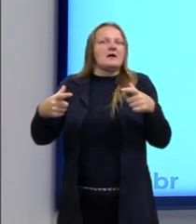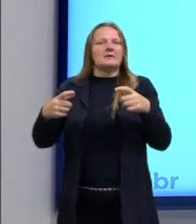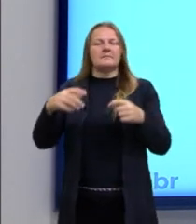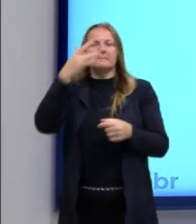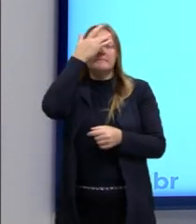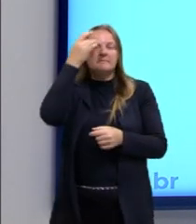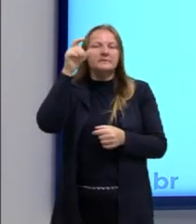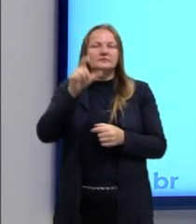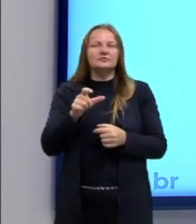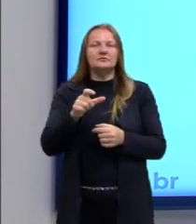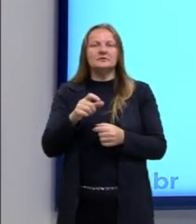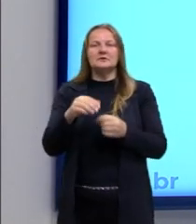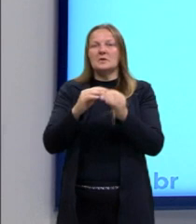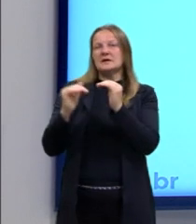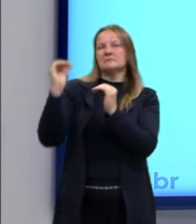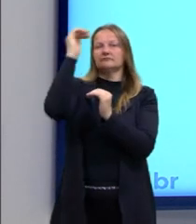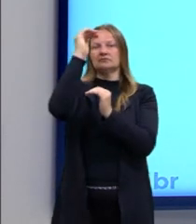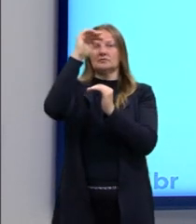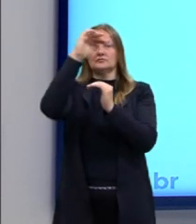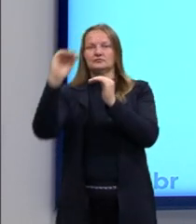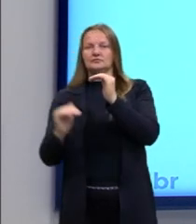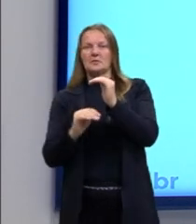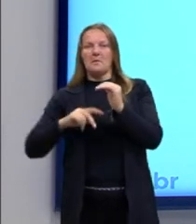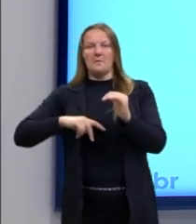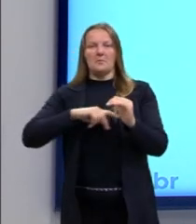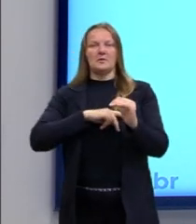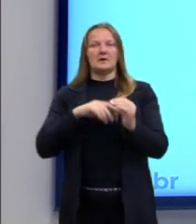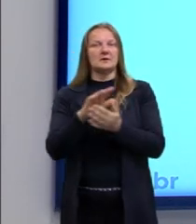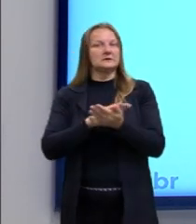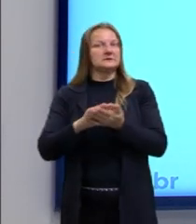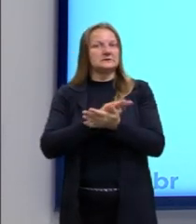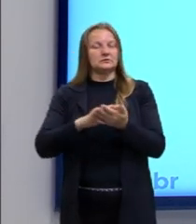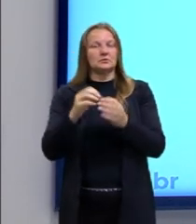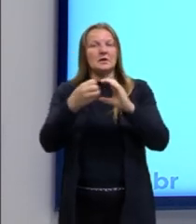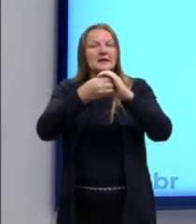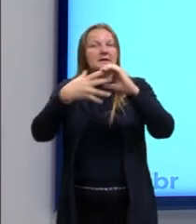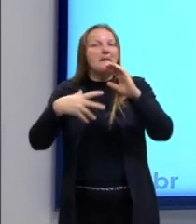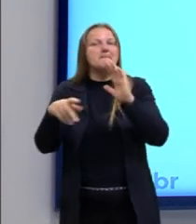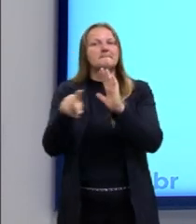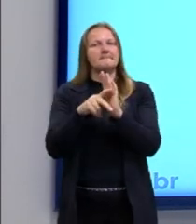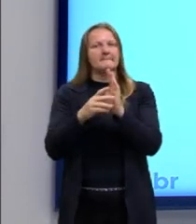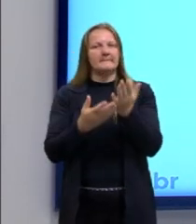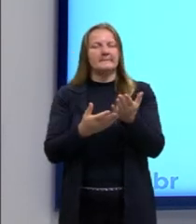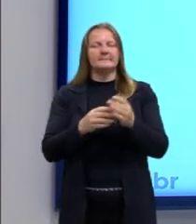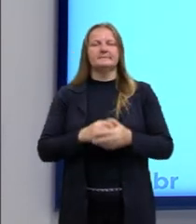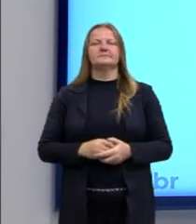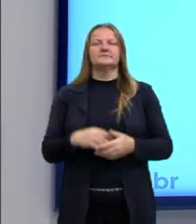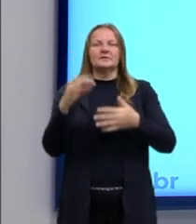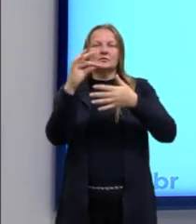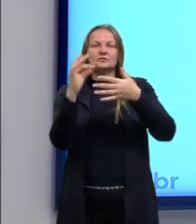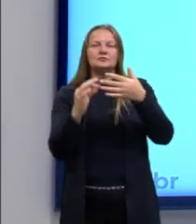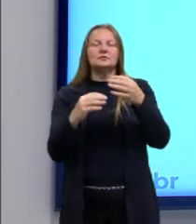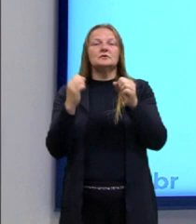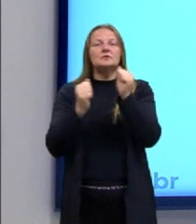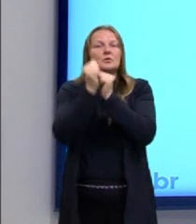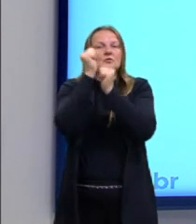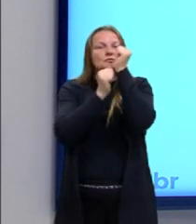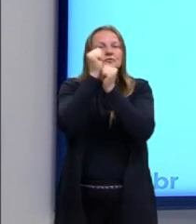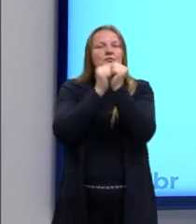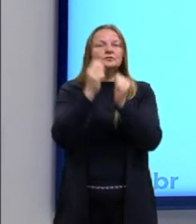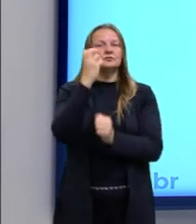não é nem cultura de elite e nem cultura popular. Ela tem as suas características próprias, né? Que ela vem da indústria cultural.